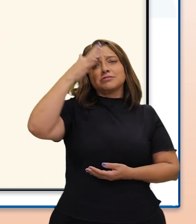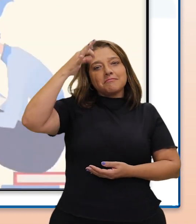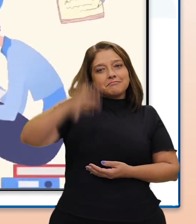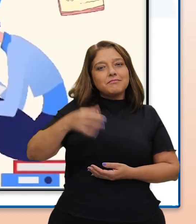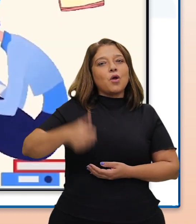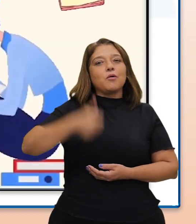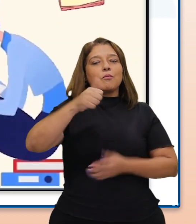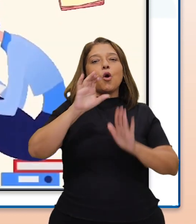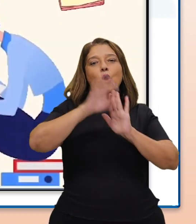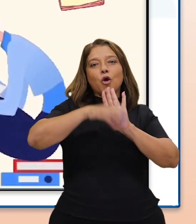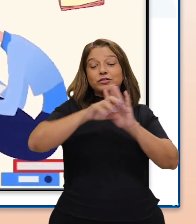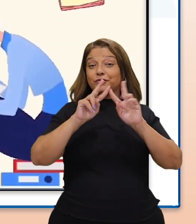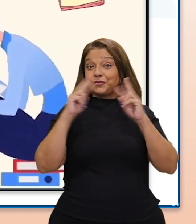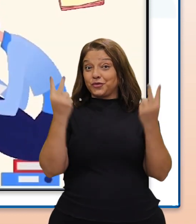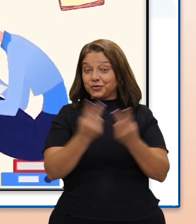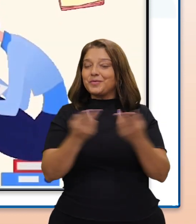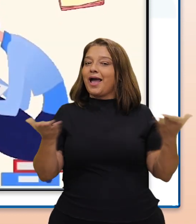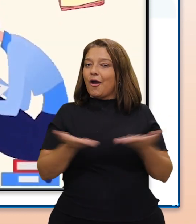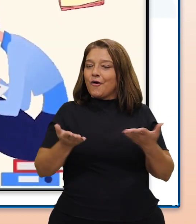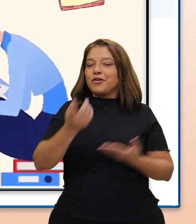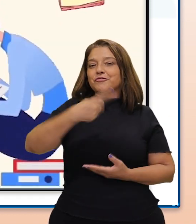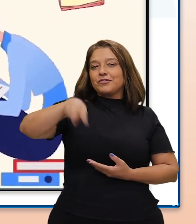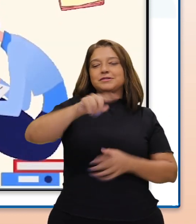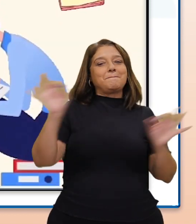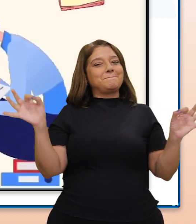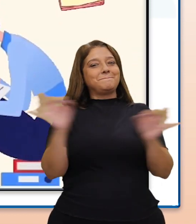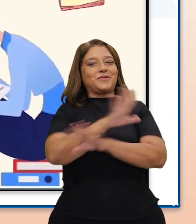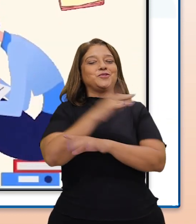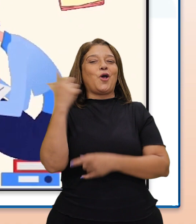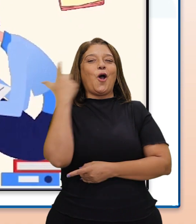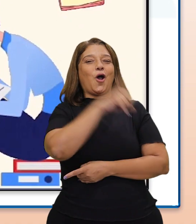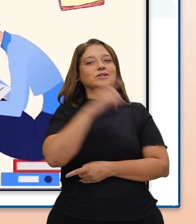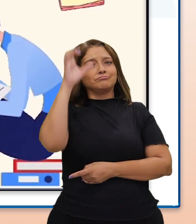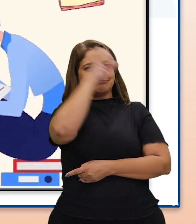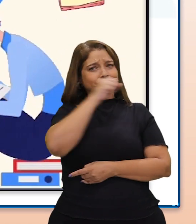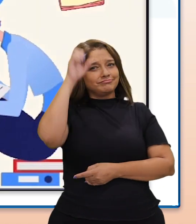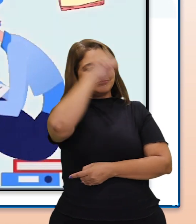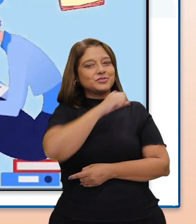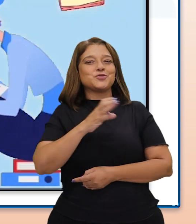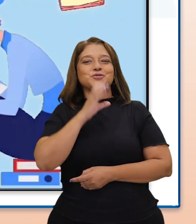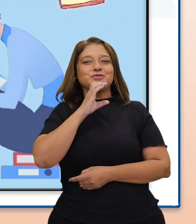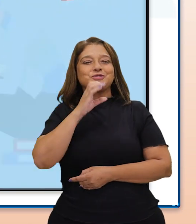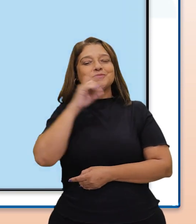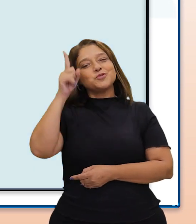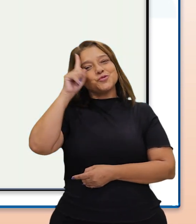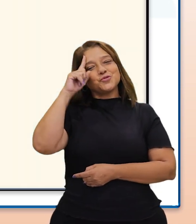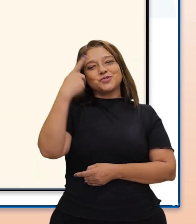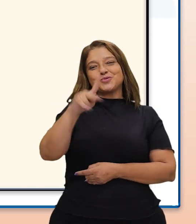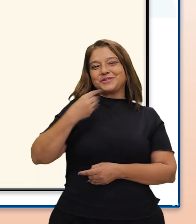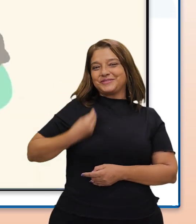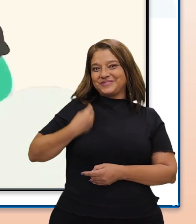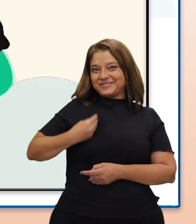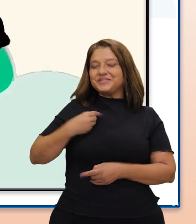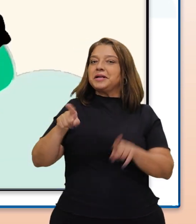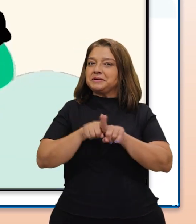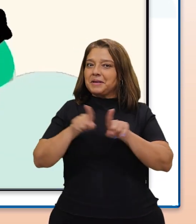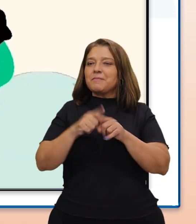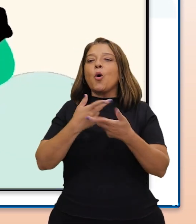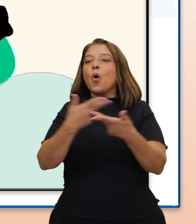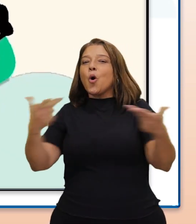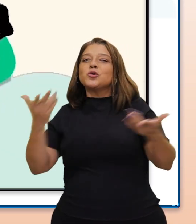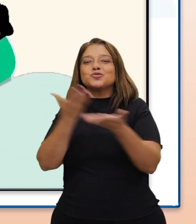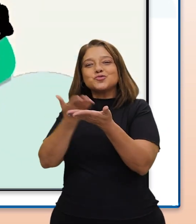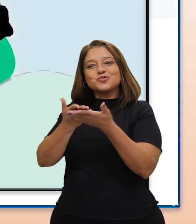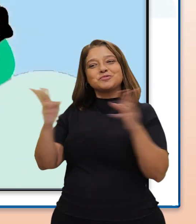melhor o conceito de volume. Agora você está pronto para aplicar esse conhecimento em situações do seu dia a dia e em outros estudos